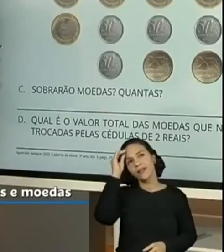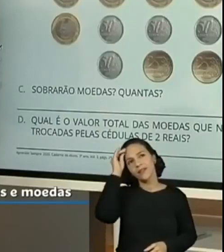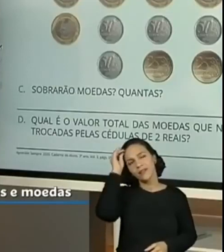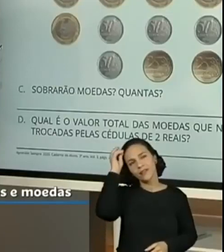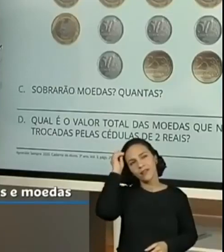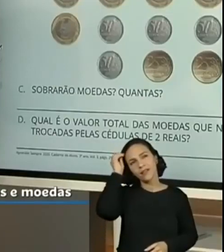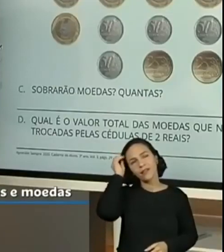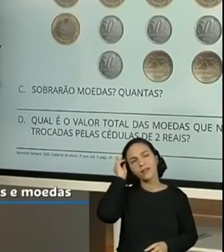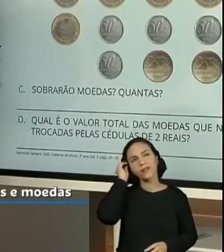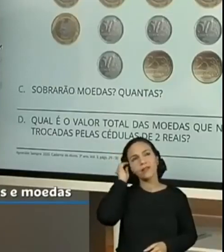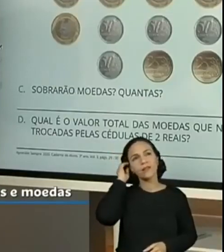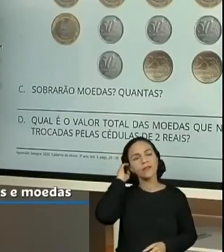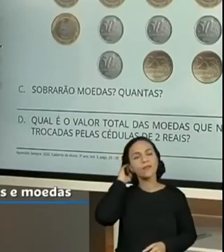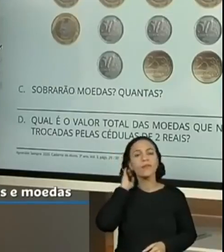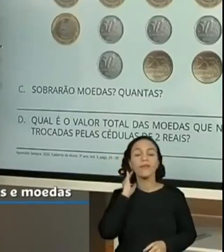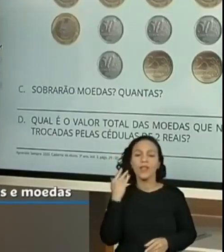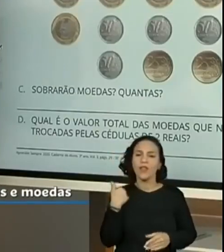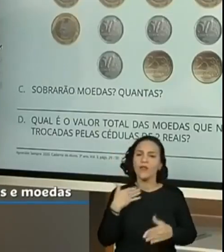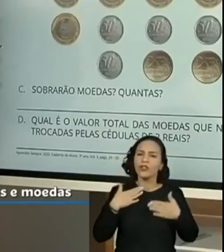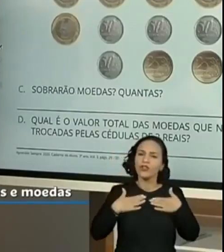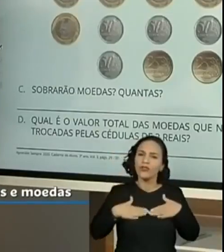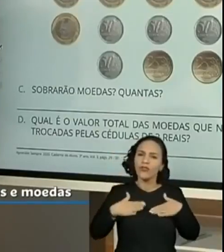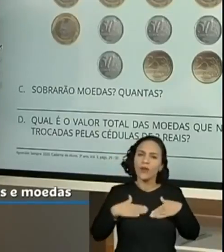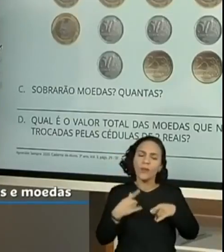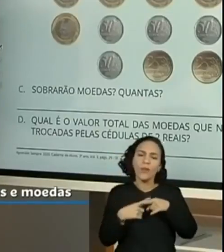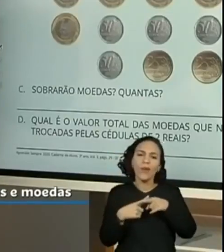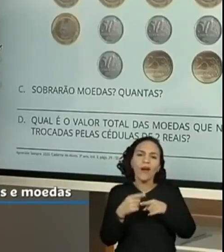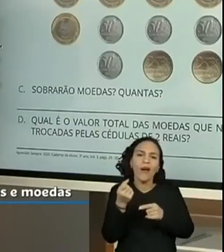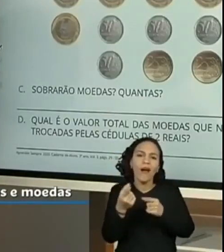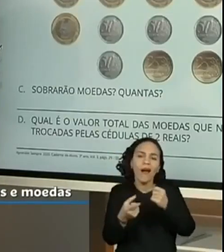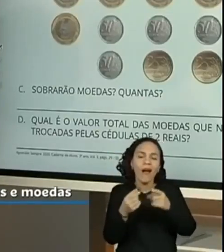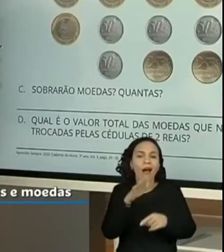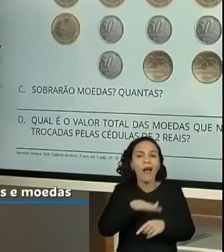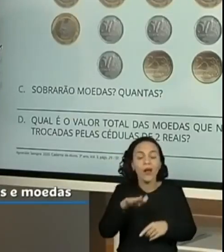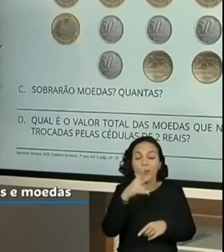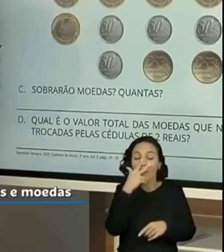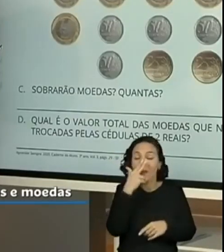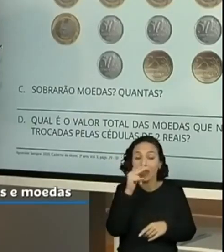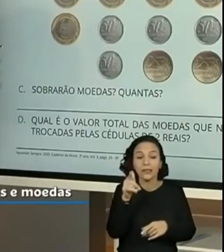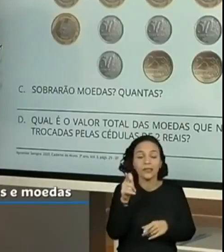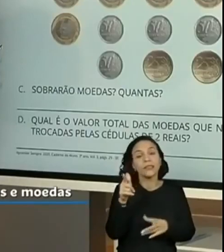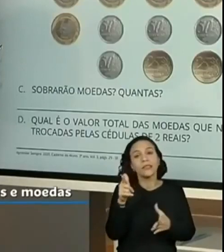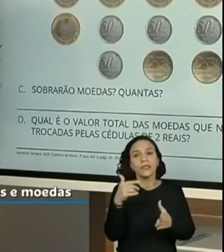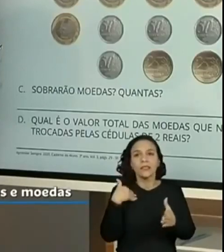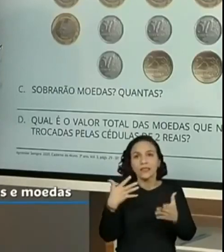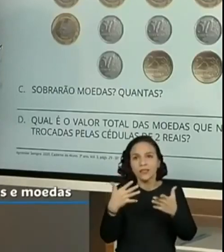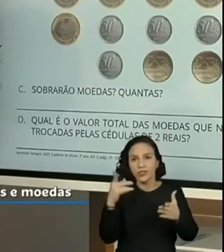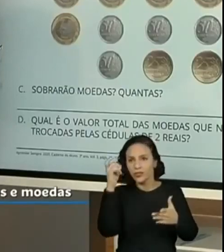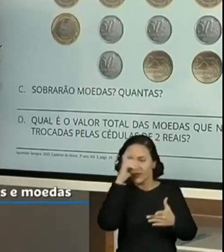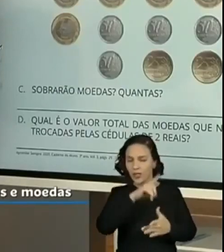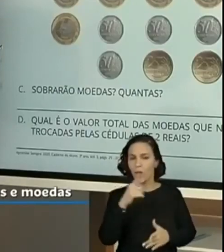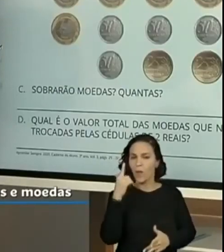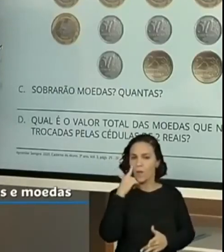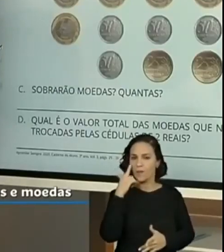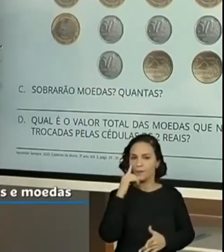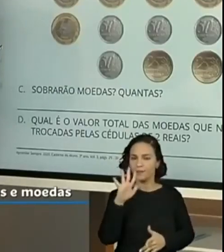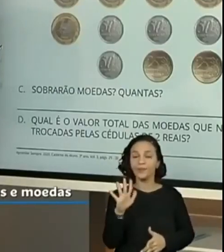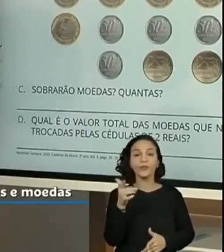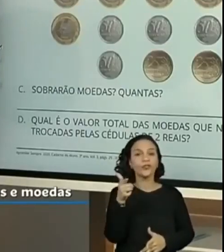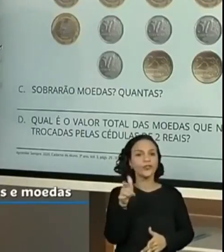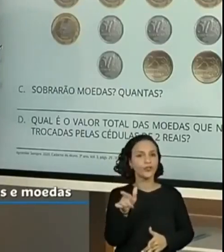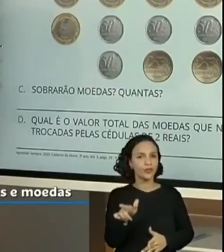devagarzinho aqui, porque às vezes tem algum aluno que ainda está se encontrando. Então, a gente vai bem devagarinho. Vamos fazer